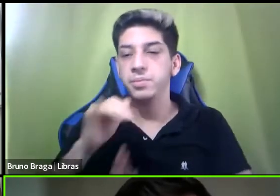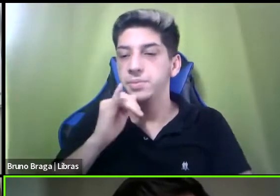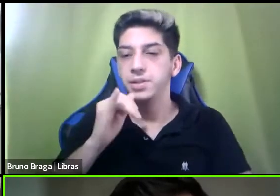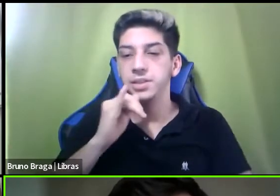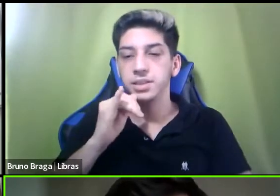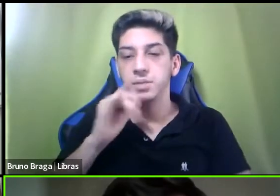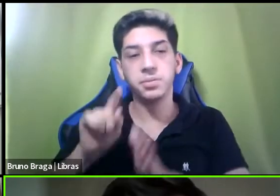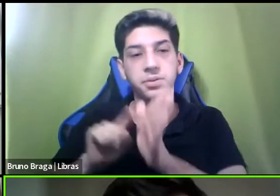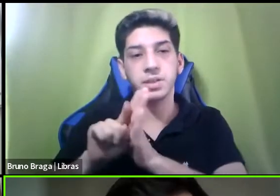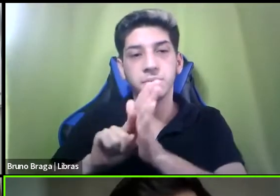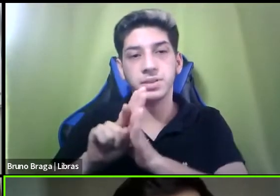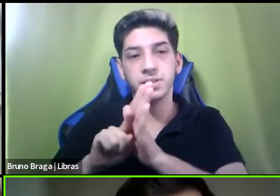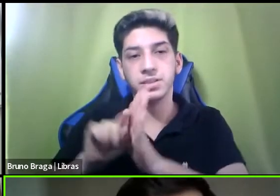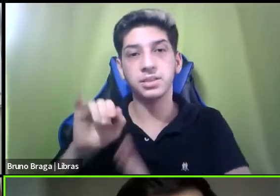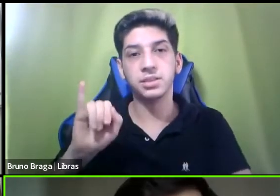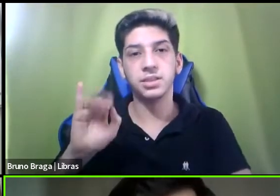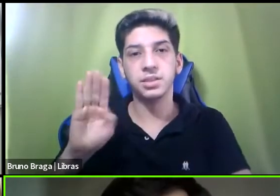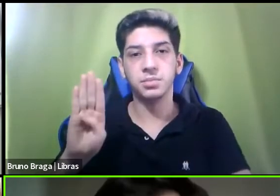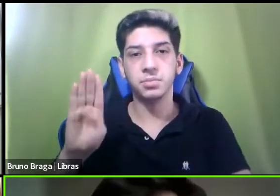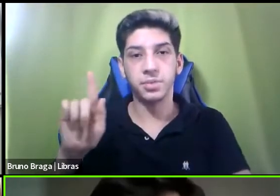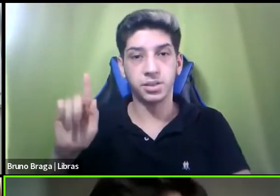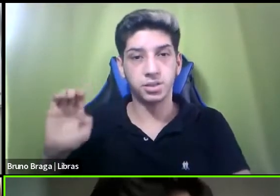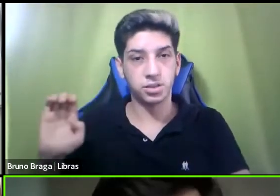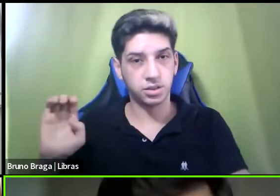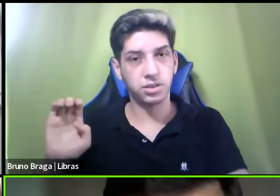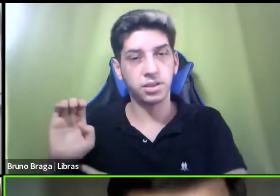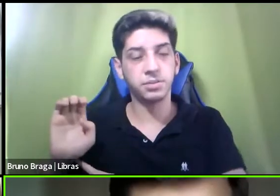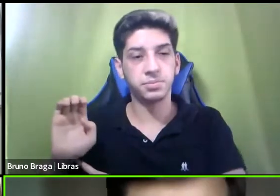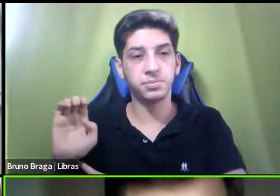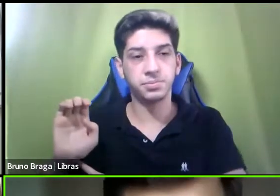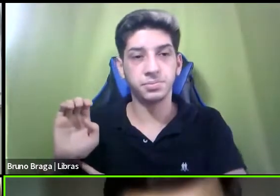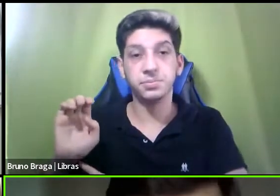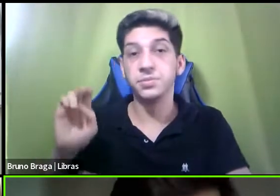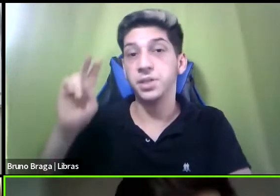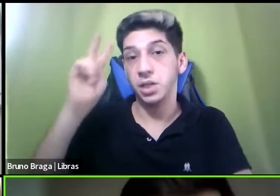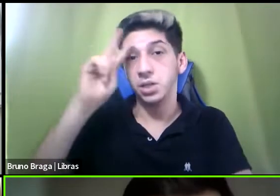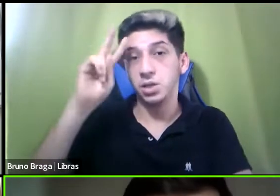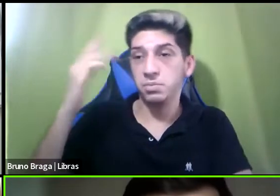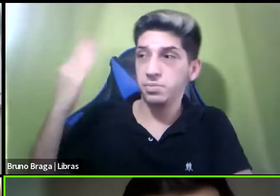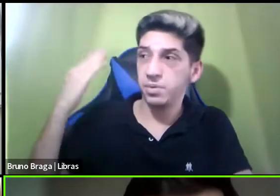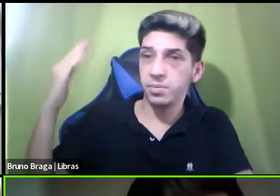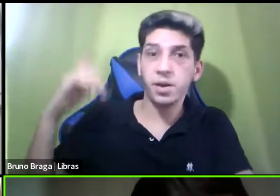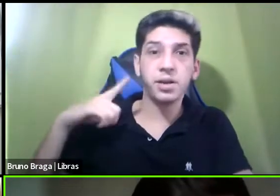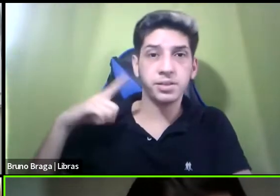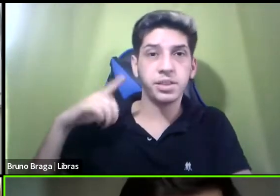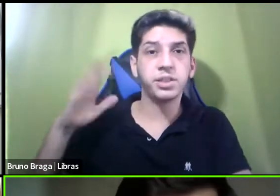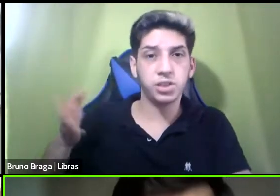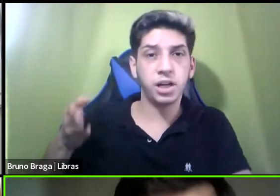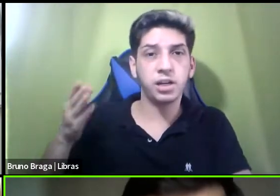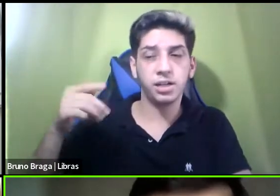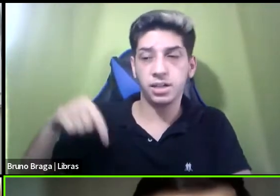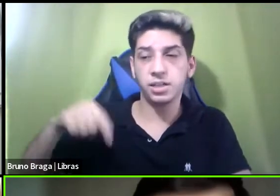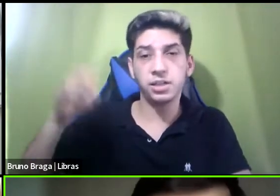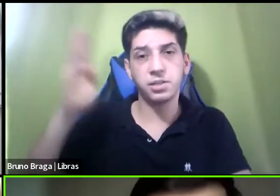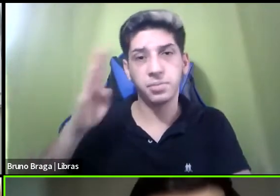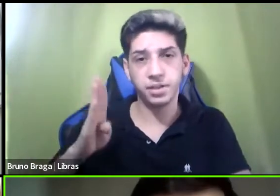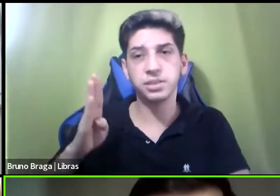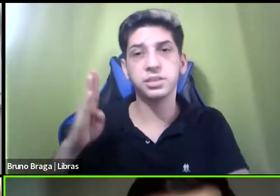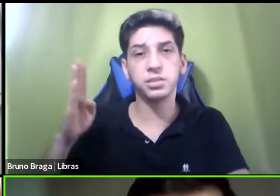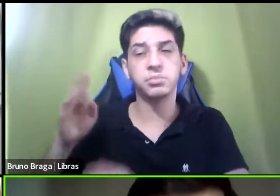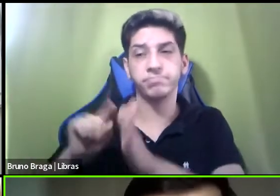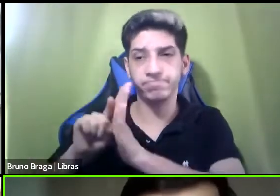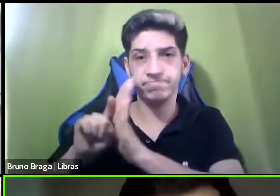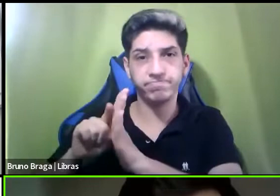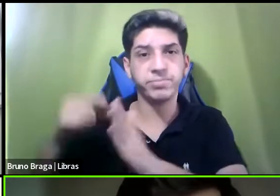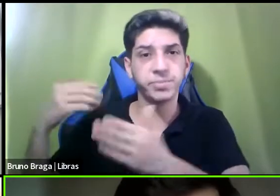pesquisa do IBGE que historicamente tem sido feita no país e aqui é importante de destacar